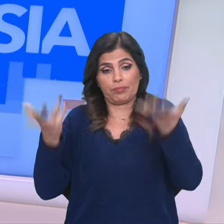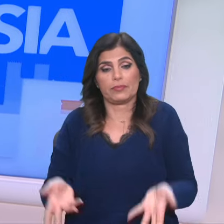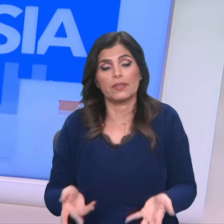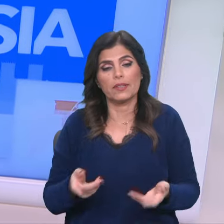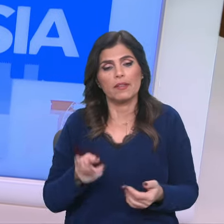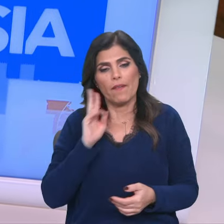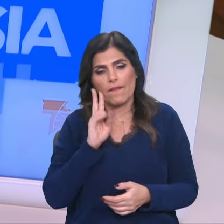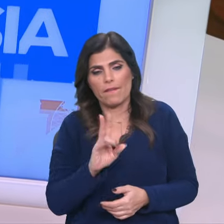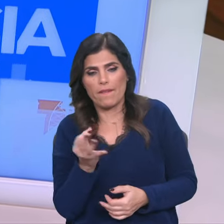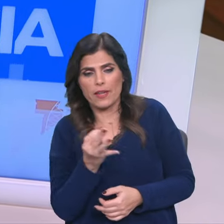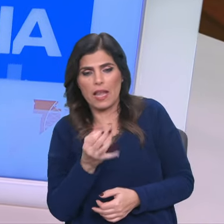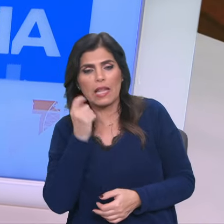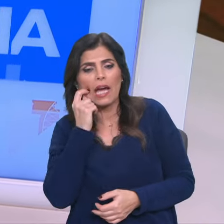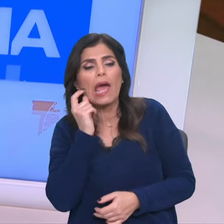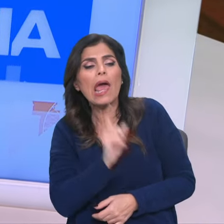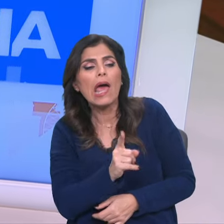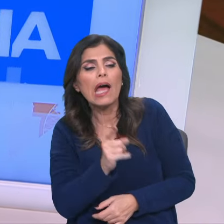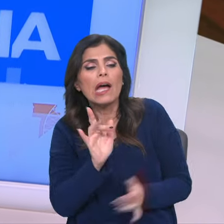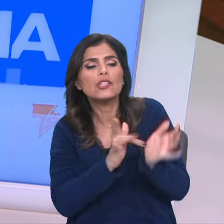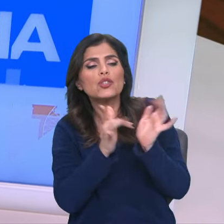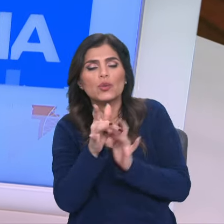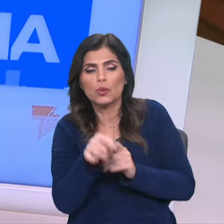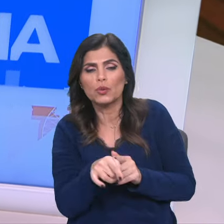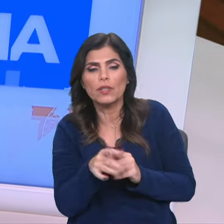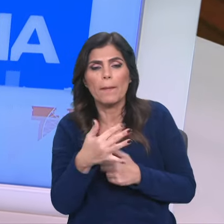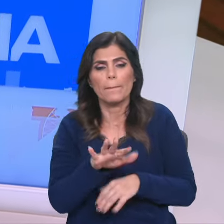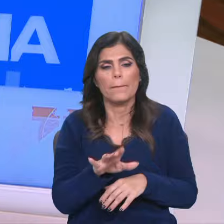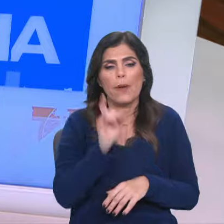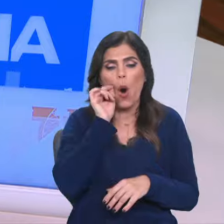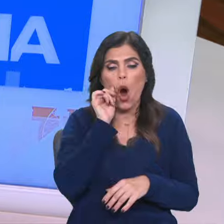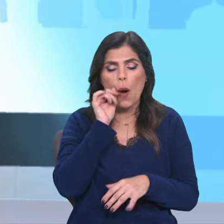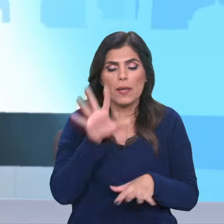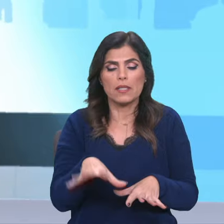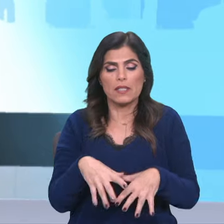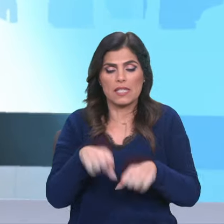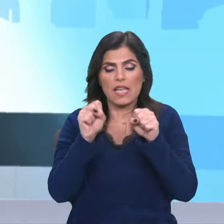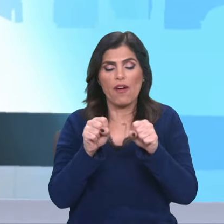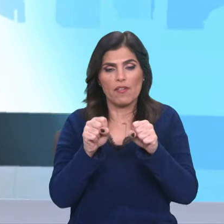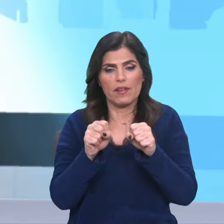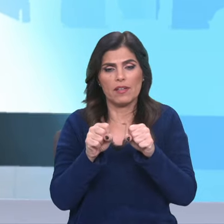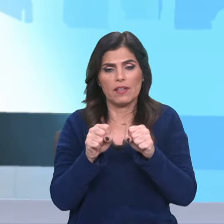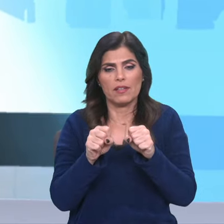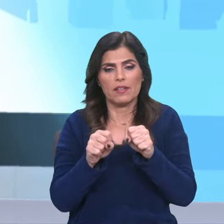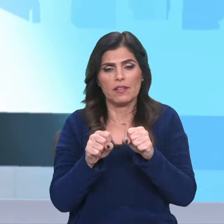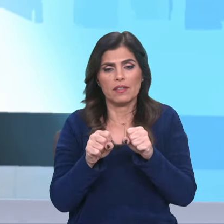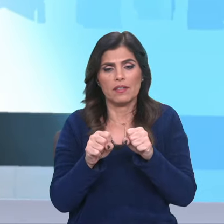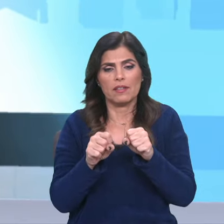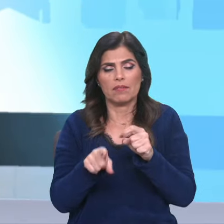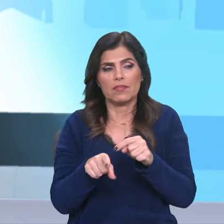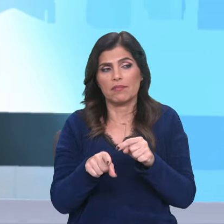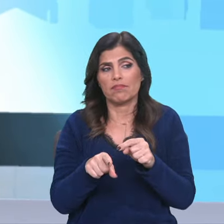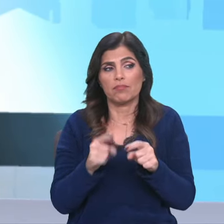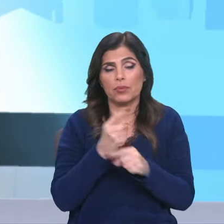reconhece quem é este Jesus, mas depois também este homem que é resgatado de uma condição de alguma, digamos,